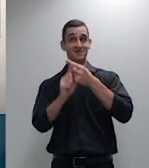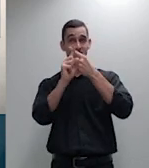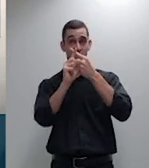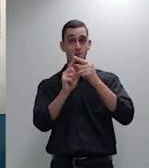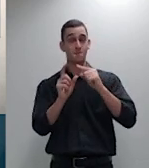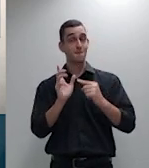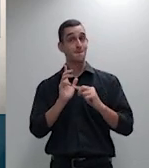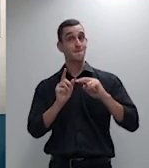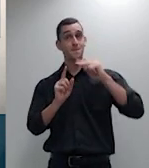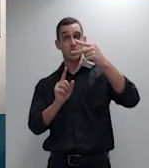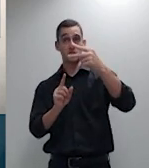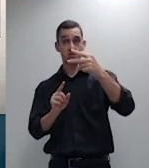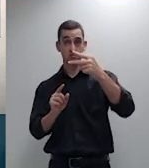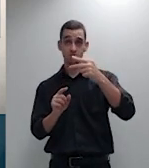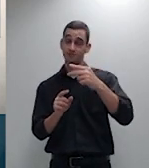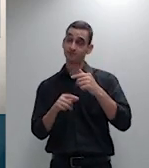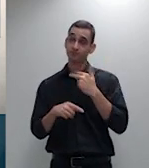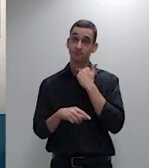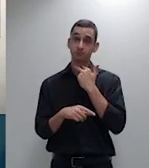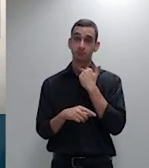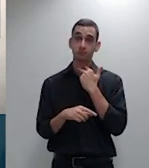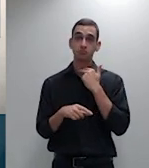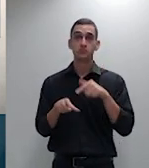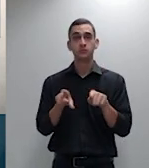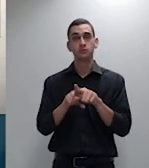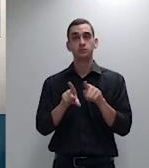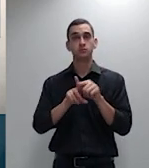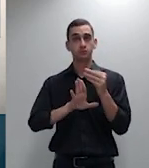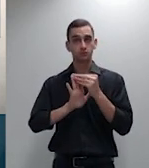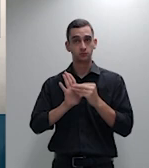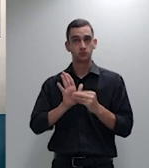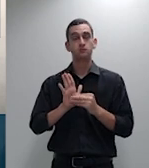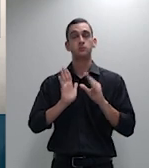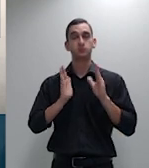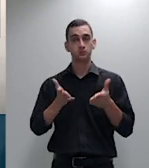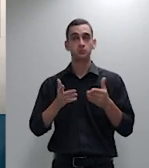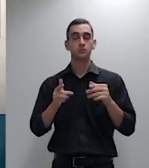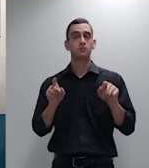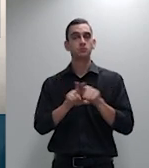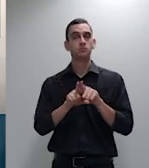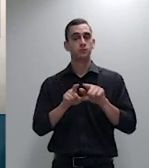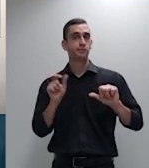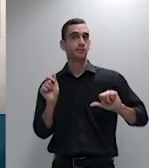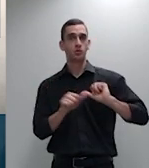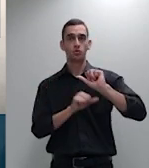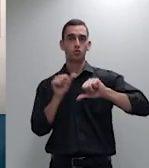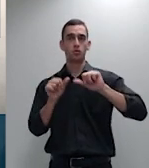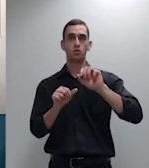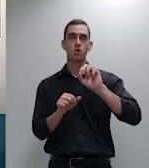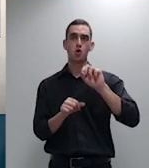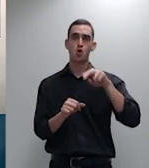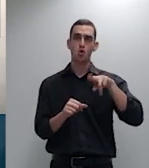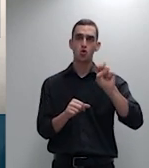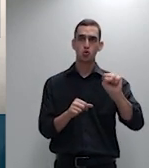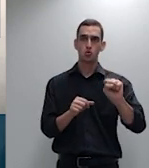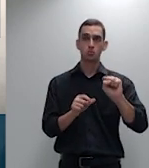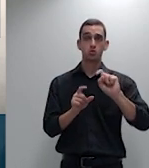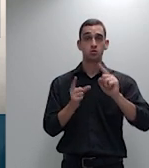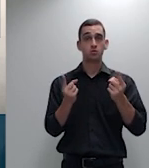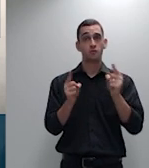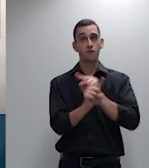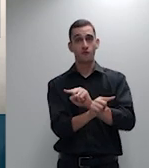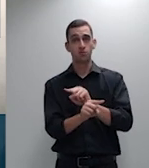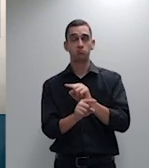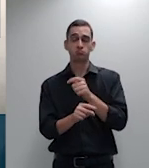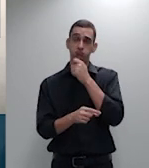nada impõe a inversão também do ânus da prova salvo eventualmente como eu sustentei na audiência pública